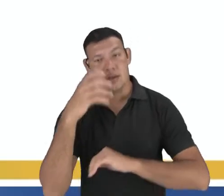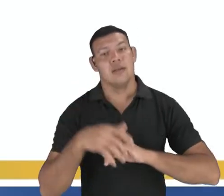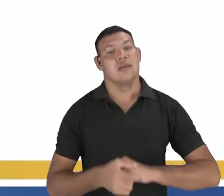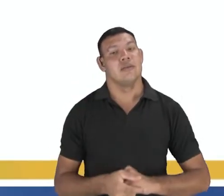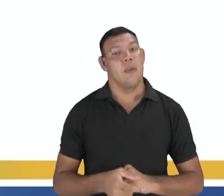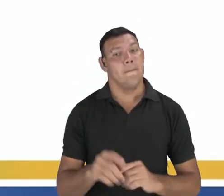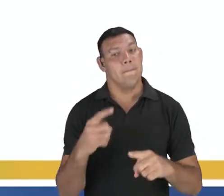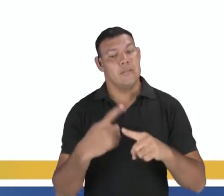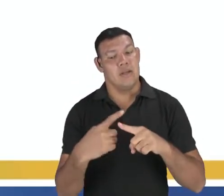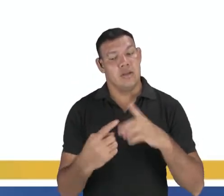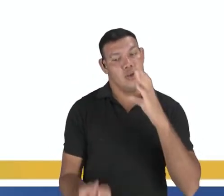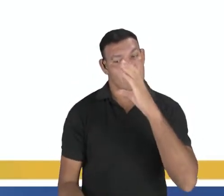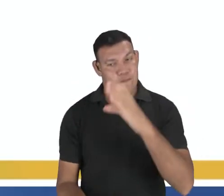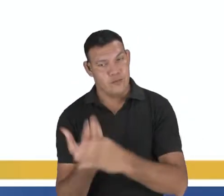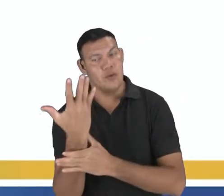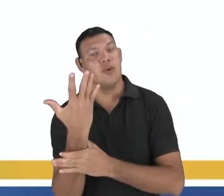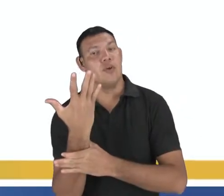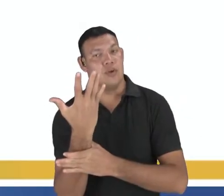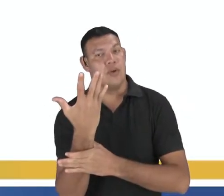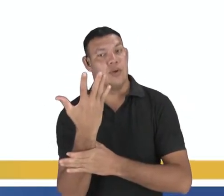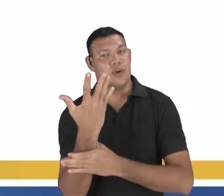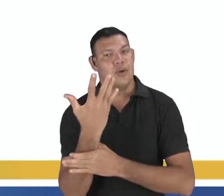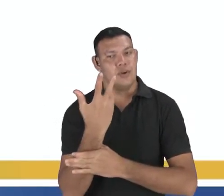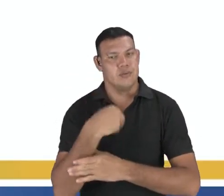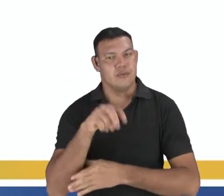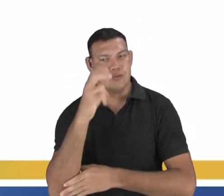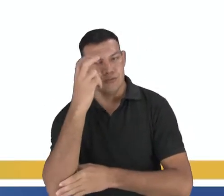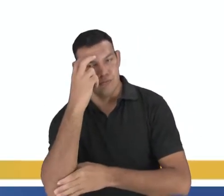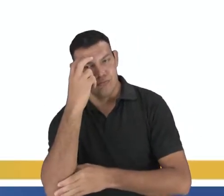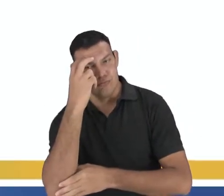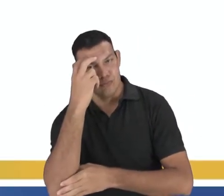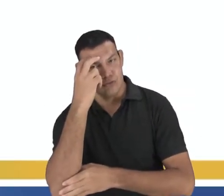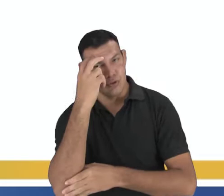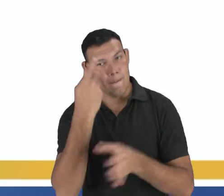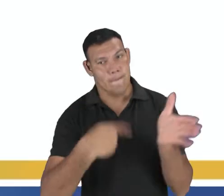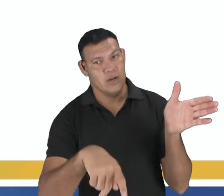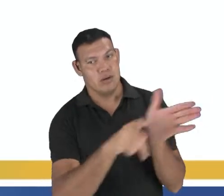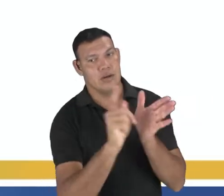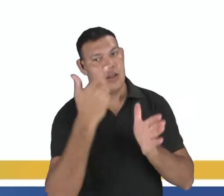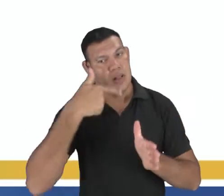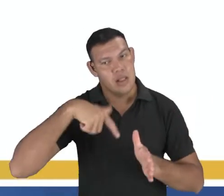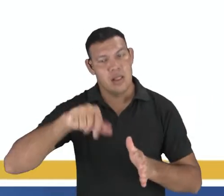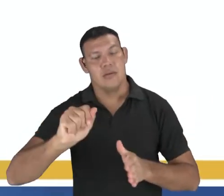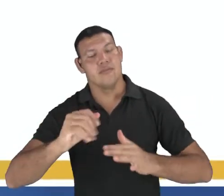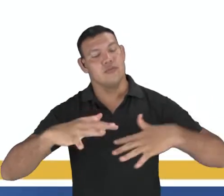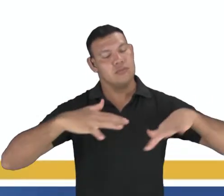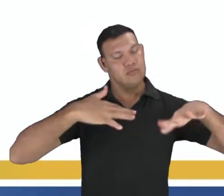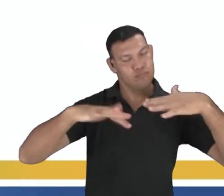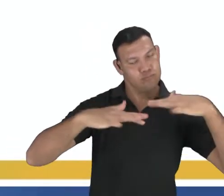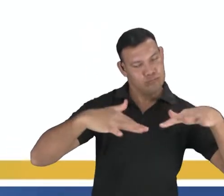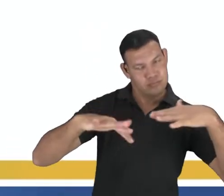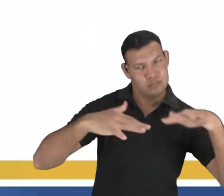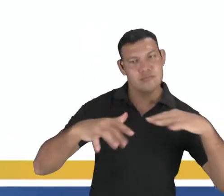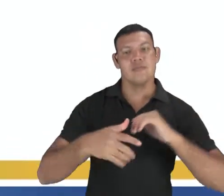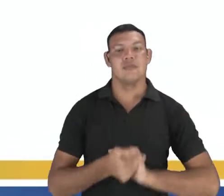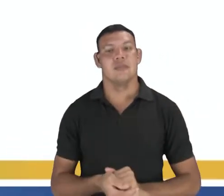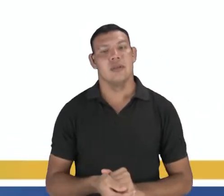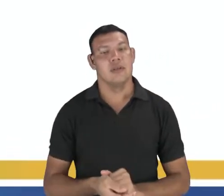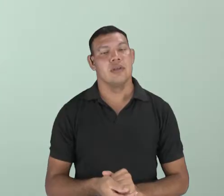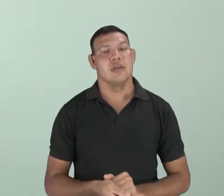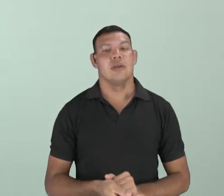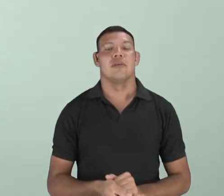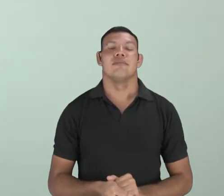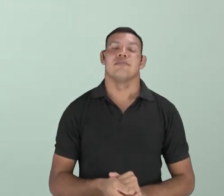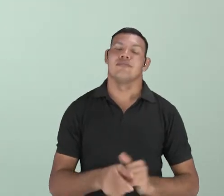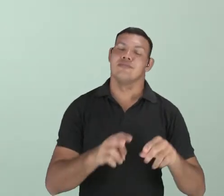forma a partir da língua. A língua, ela é viva e dinâmica. Por isso que ela sofre algumas